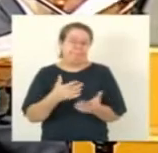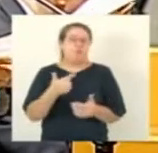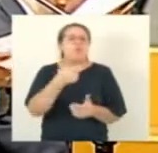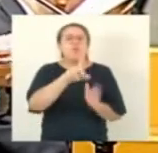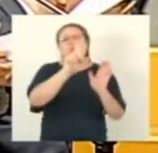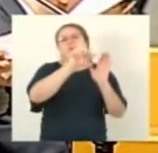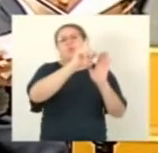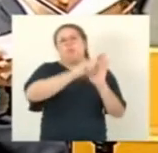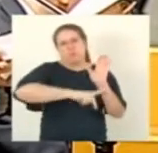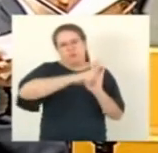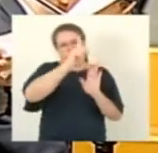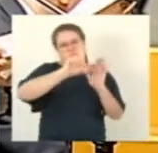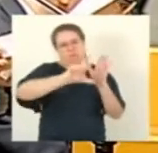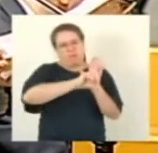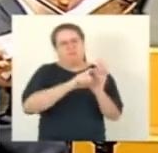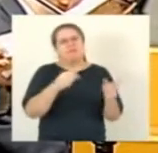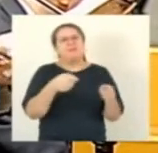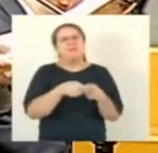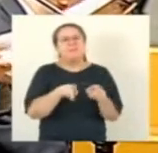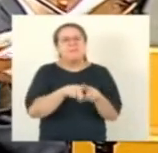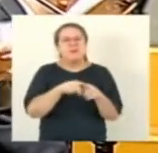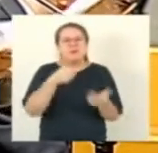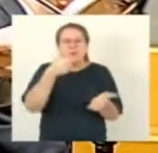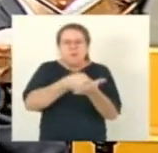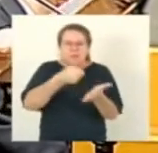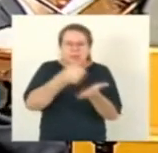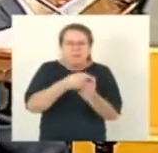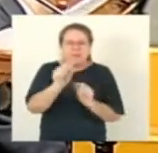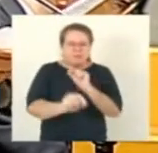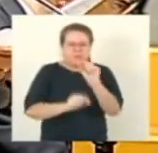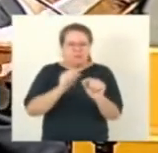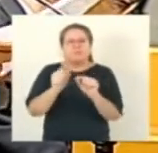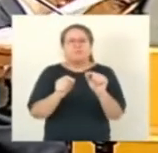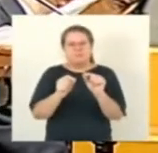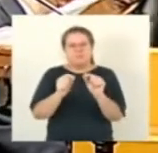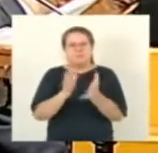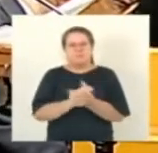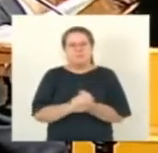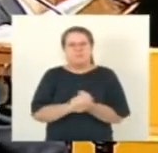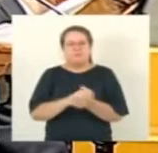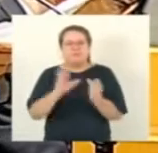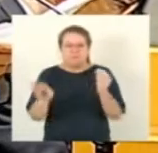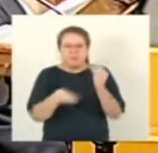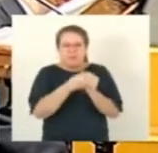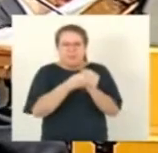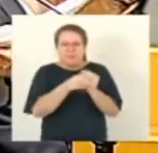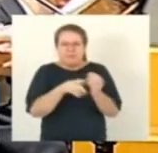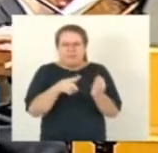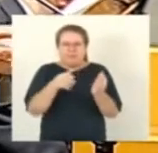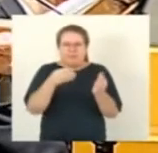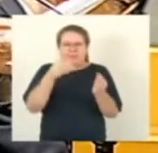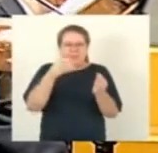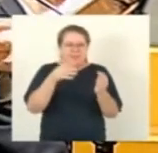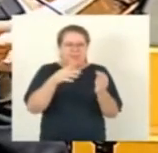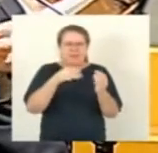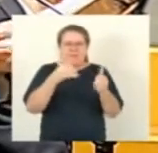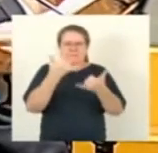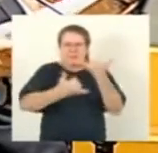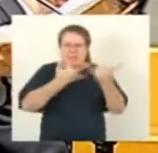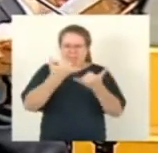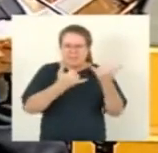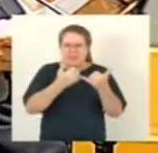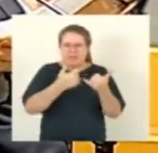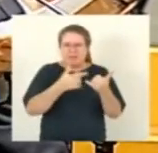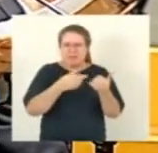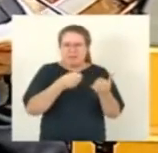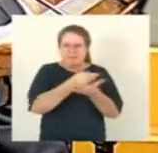dispõe sobre a obrigatoriedade no âmbito do Estado do Espírito Santo de se afixar nas embalagens de brinquedos o selo mundial